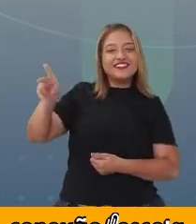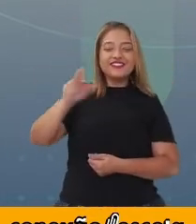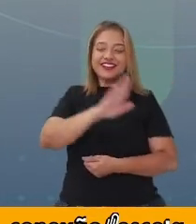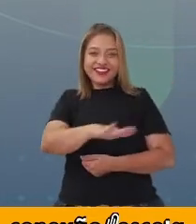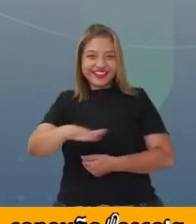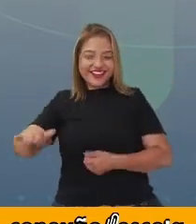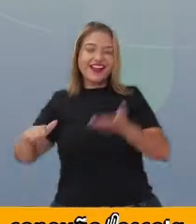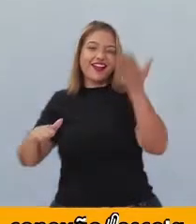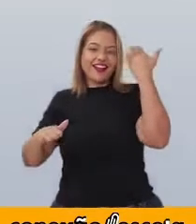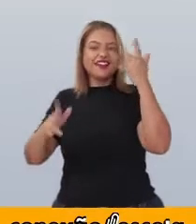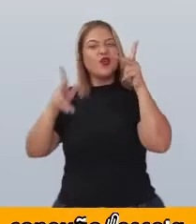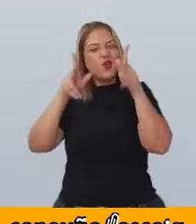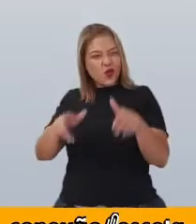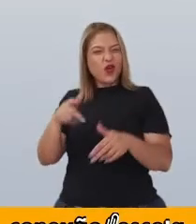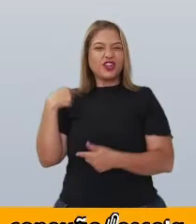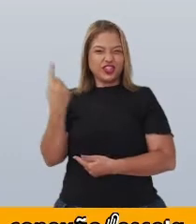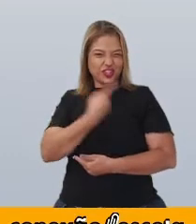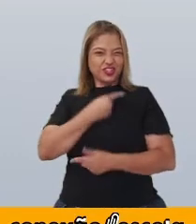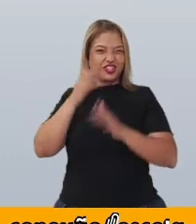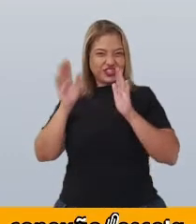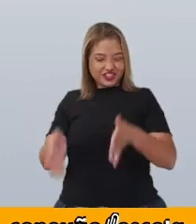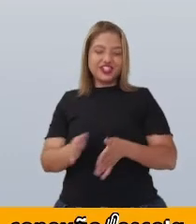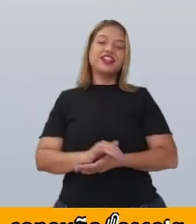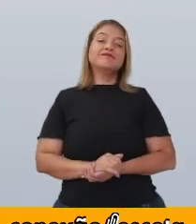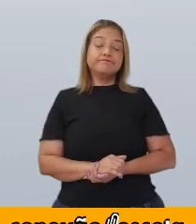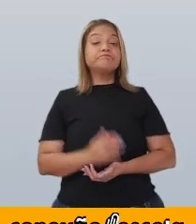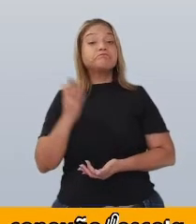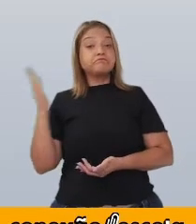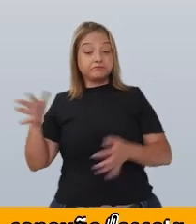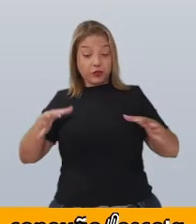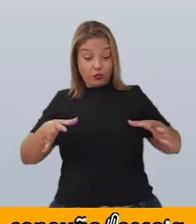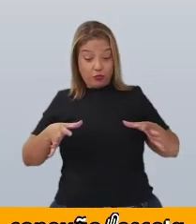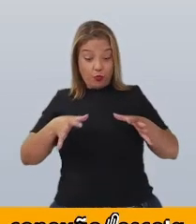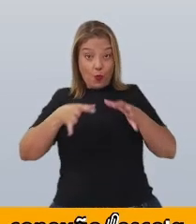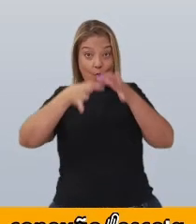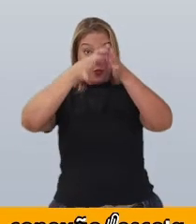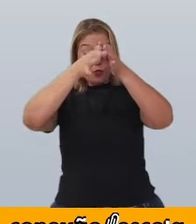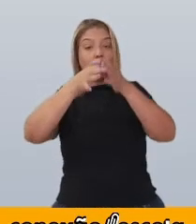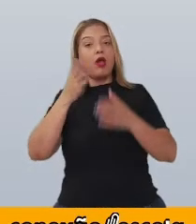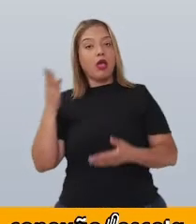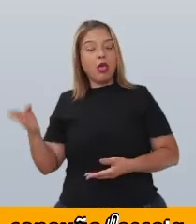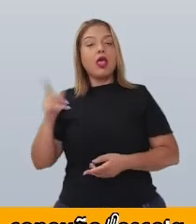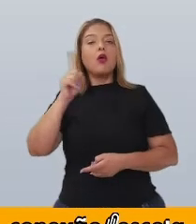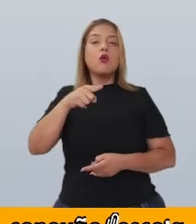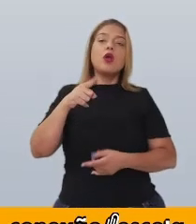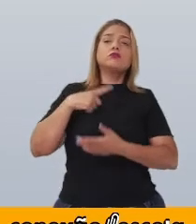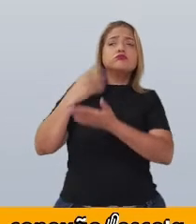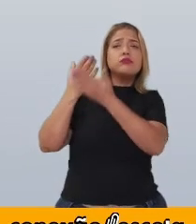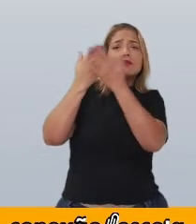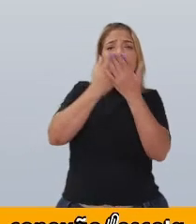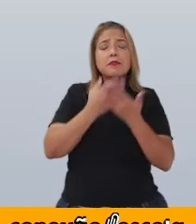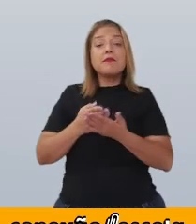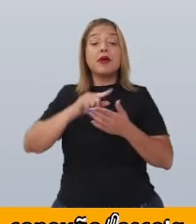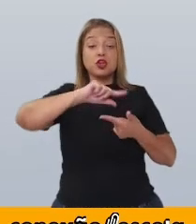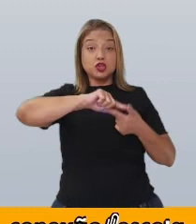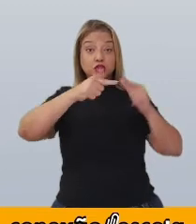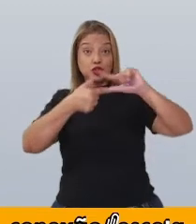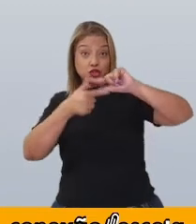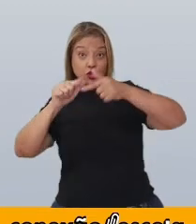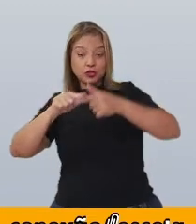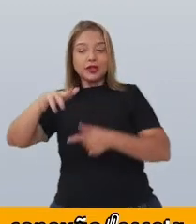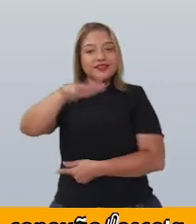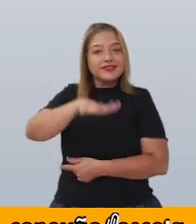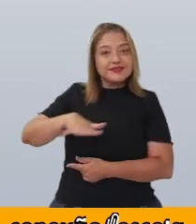O cone é um importante sólido geométrico que é estudado na geometria espacial. Ele é classificado